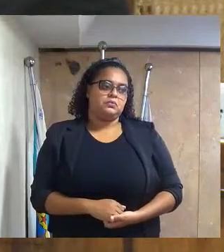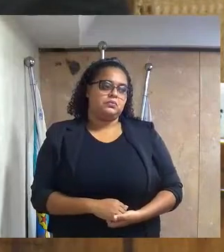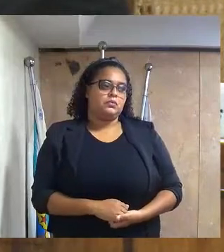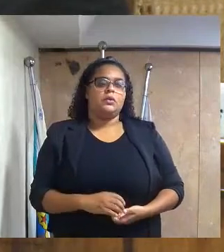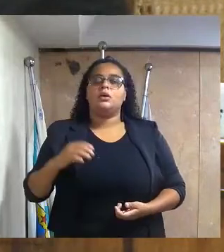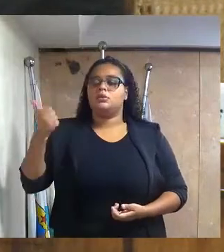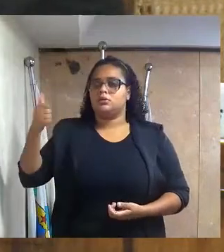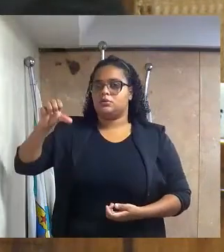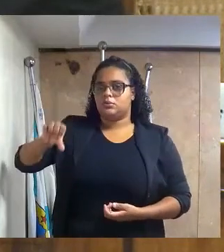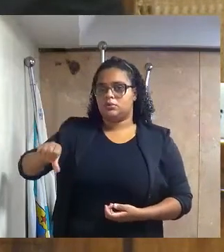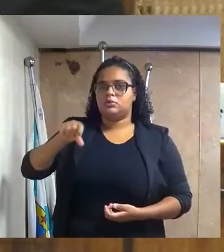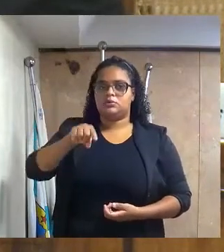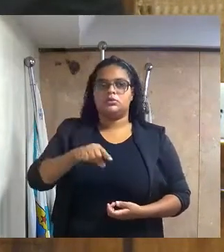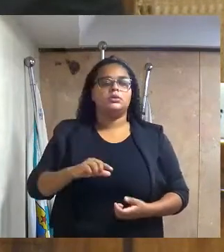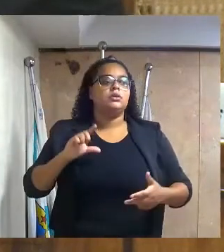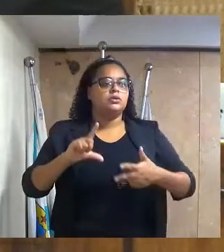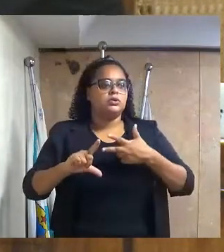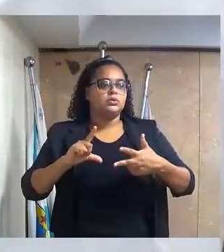Décima nona legislatura.